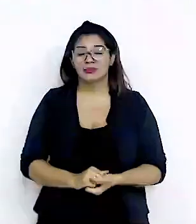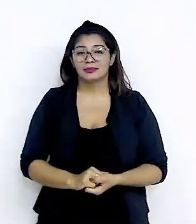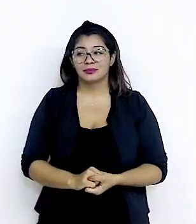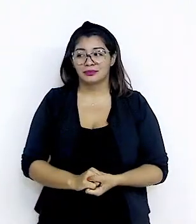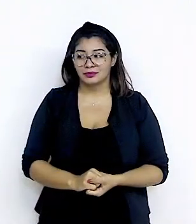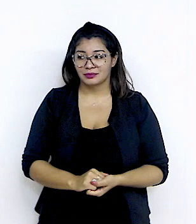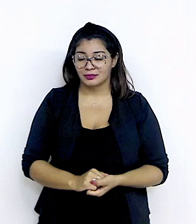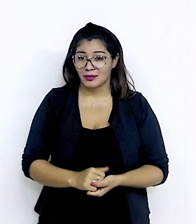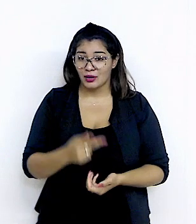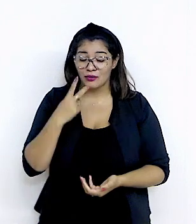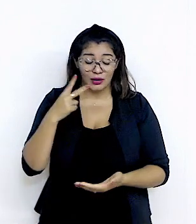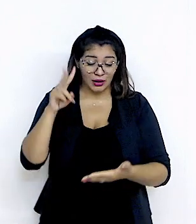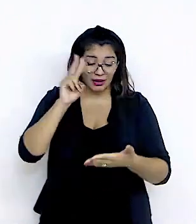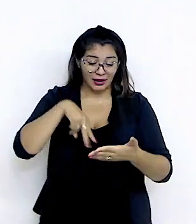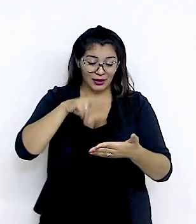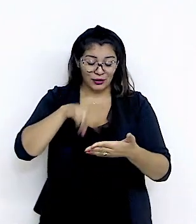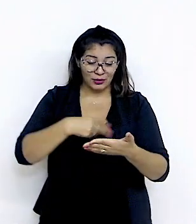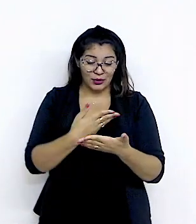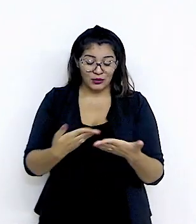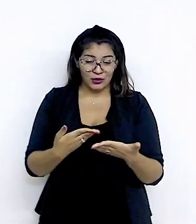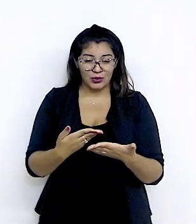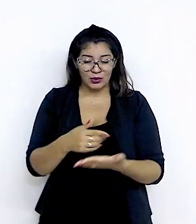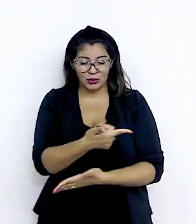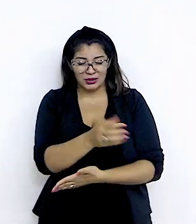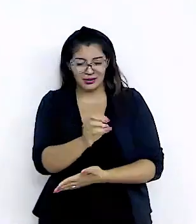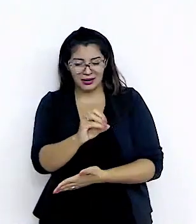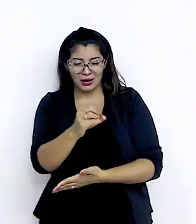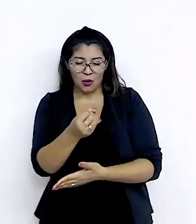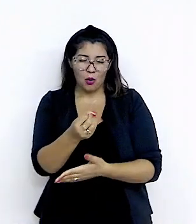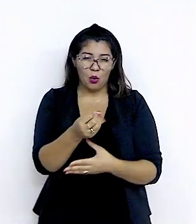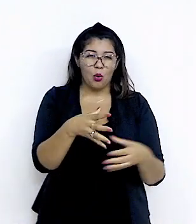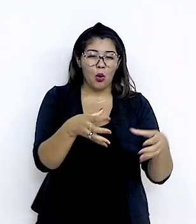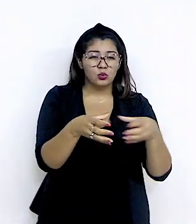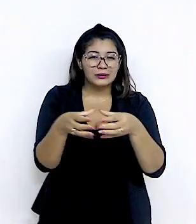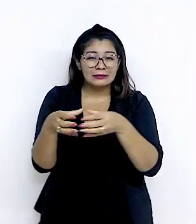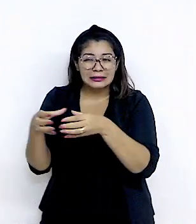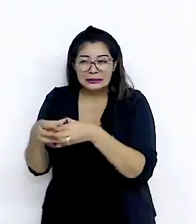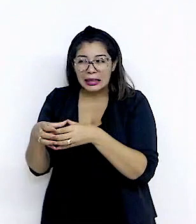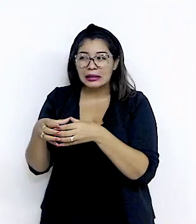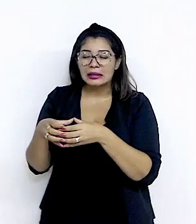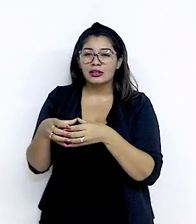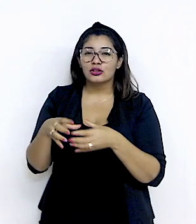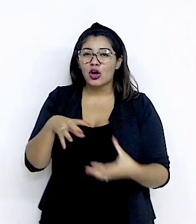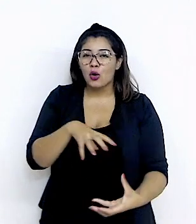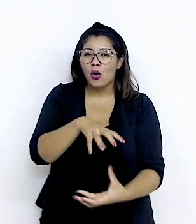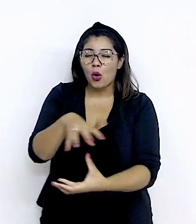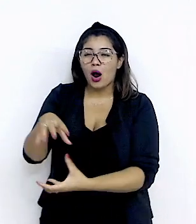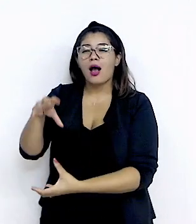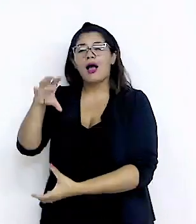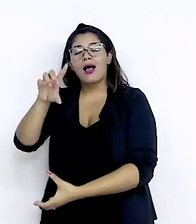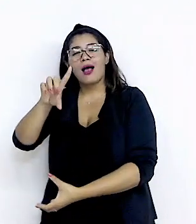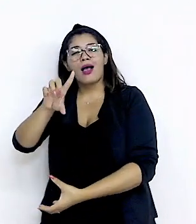Eu vou ler Considerando os quase 200 pavilhões nacionais da Expo Dubai